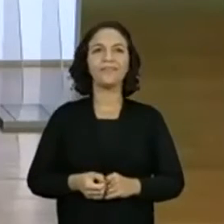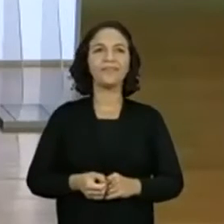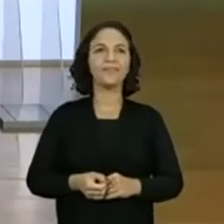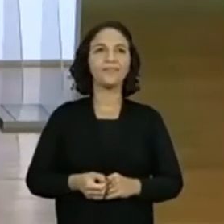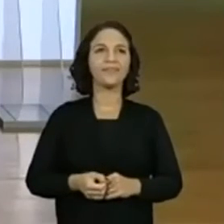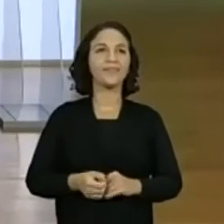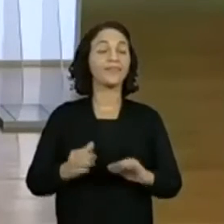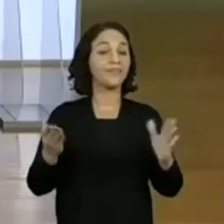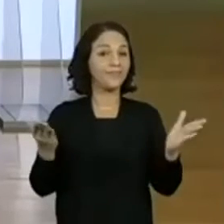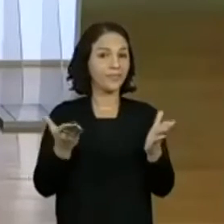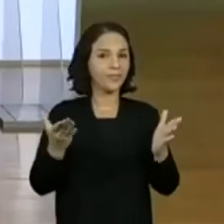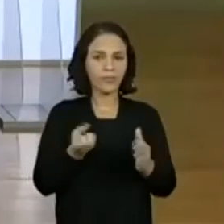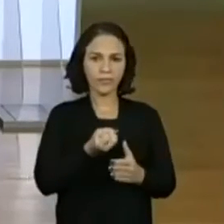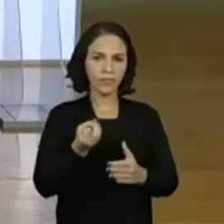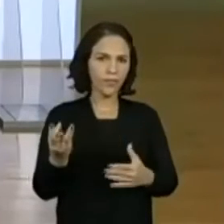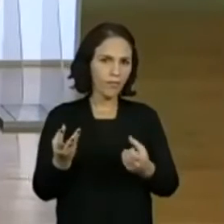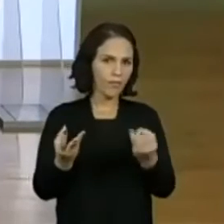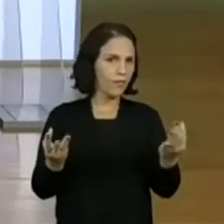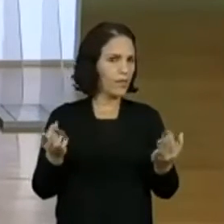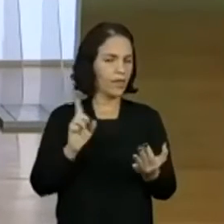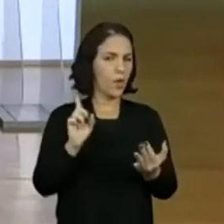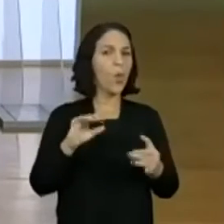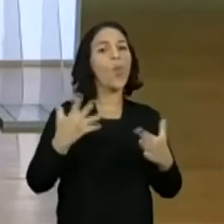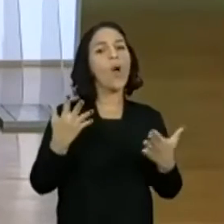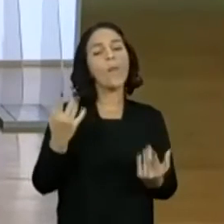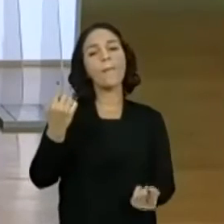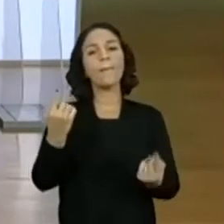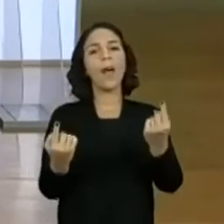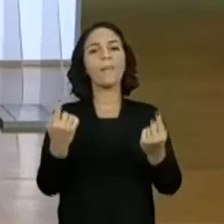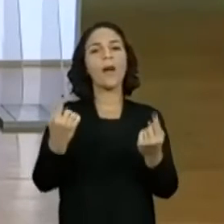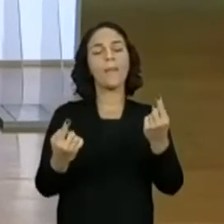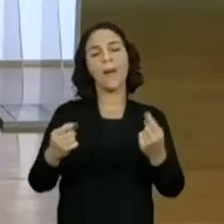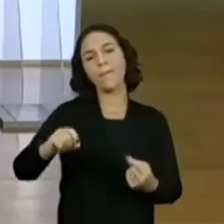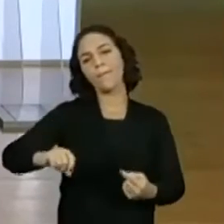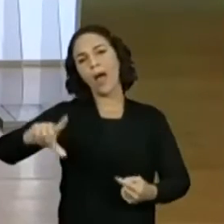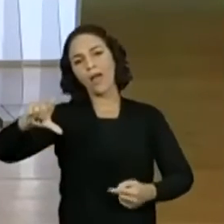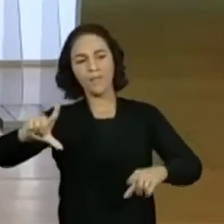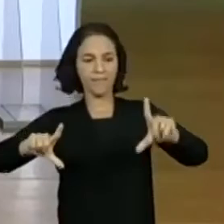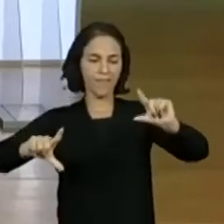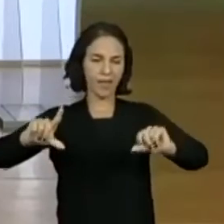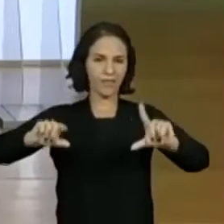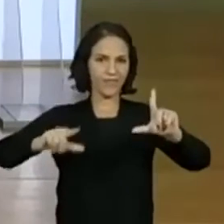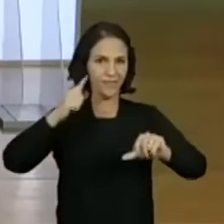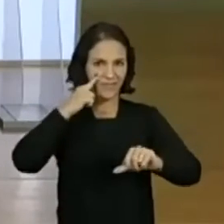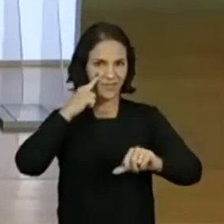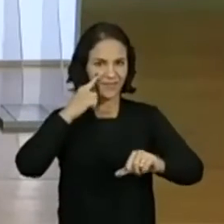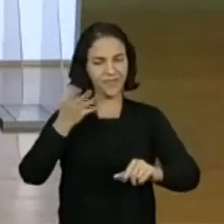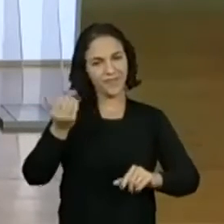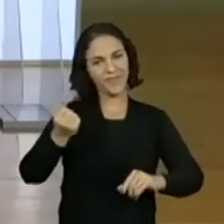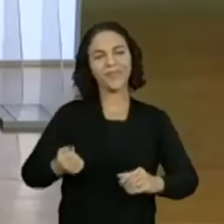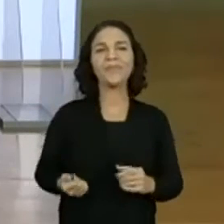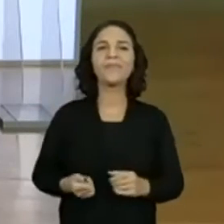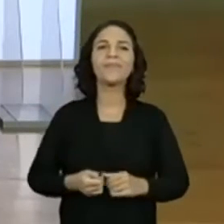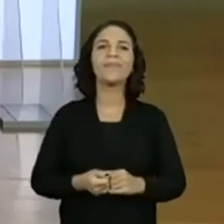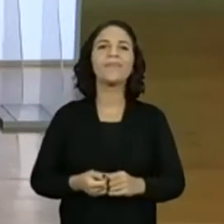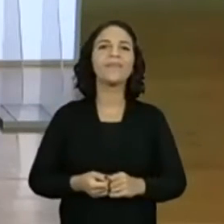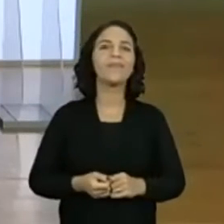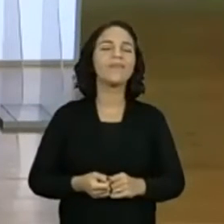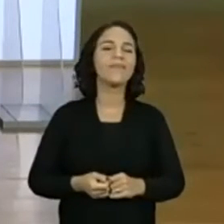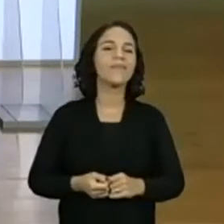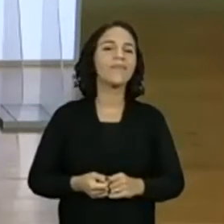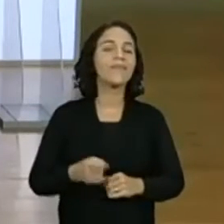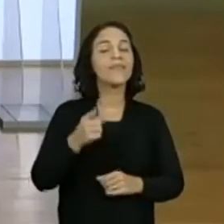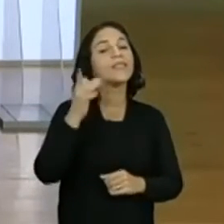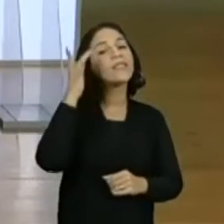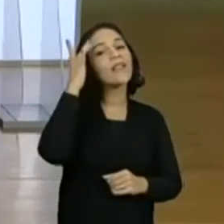Agora nós não vamos contar, só vamos ver o que tem mais ou o que tem menos, tá bom? Vamos conferir aí? O que tem mais,